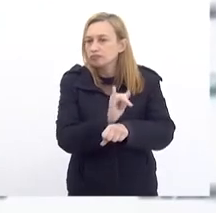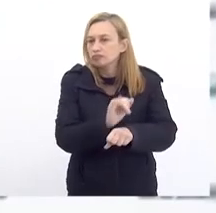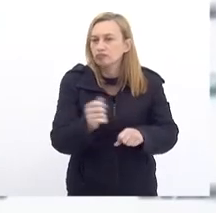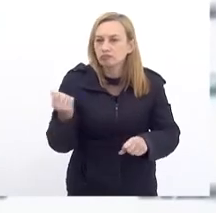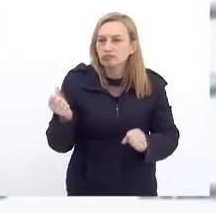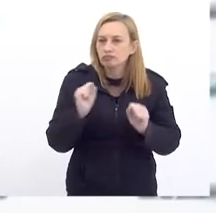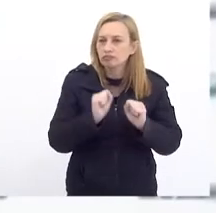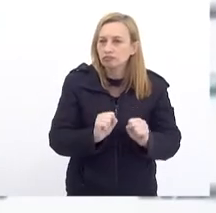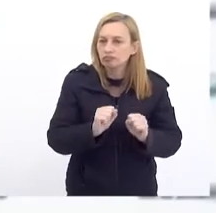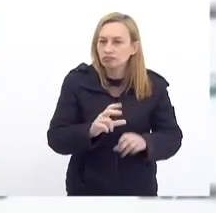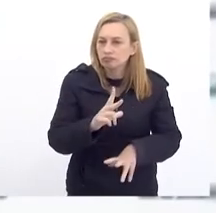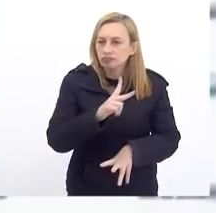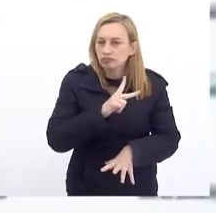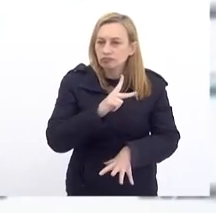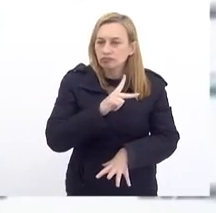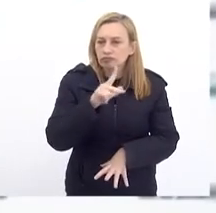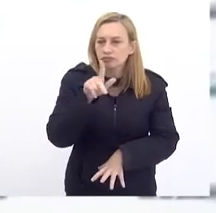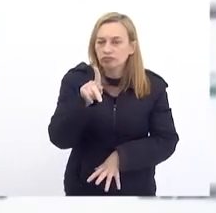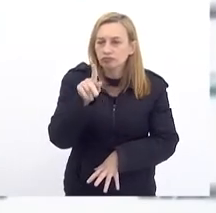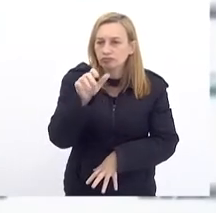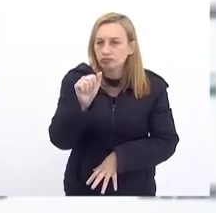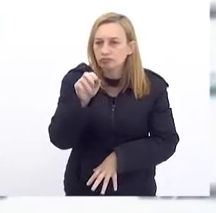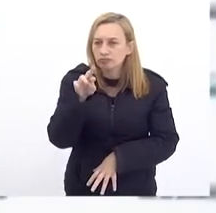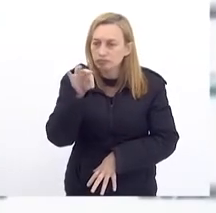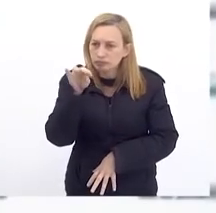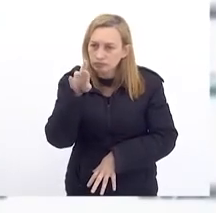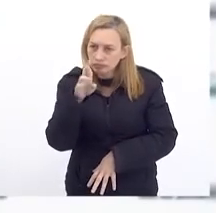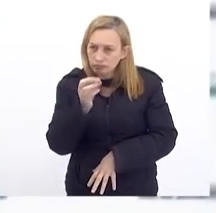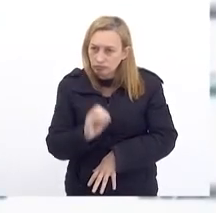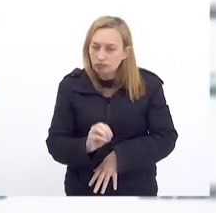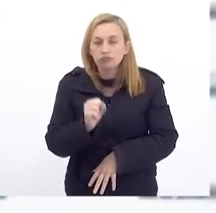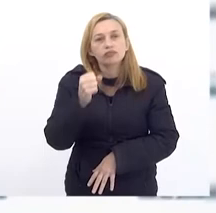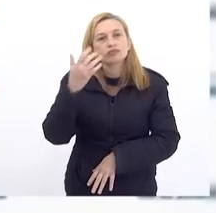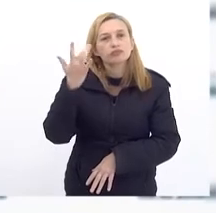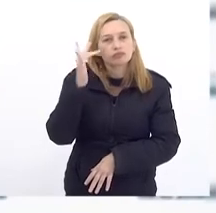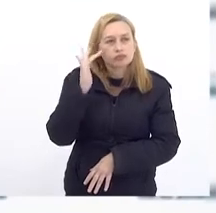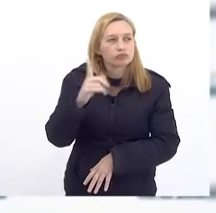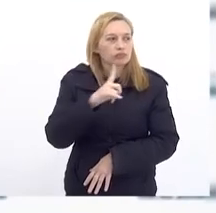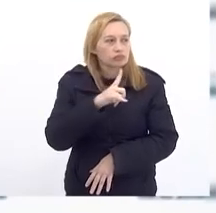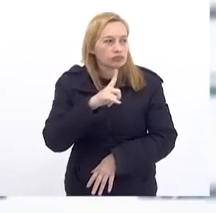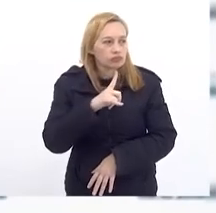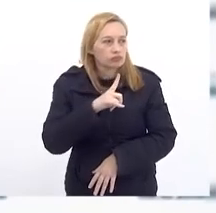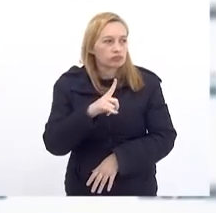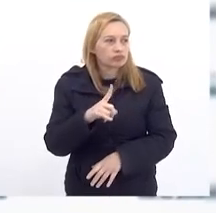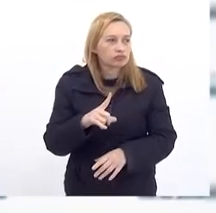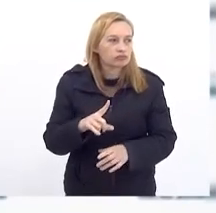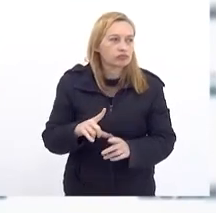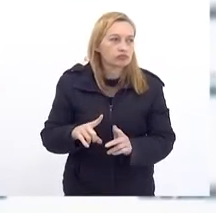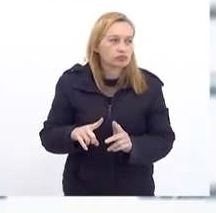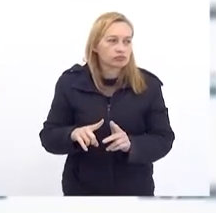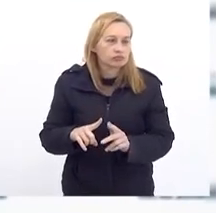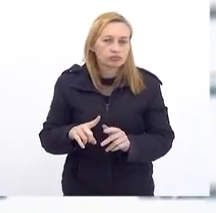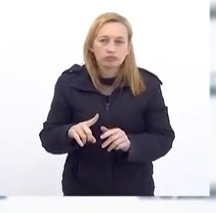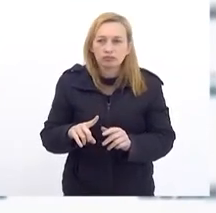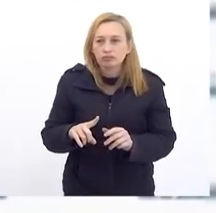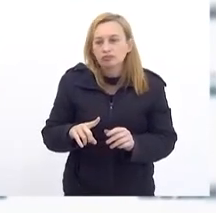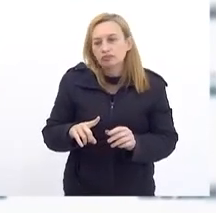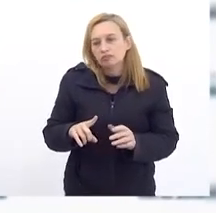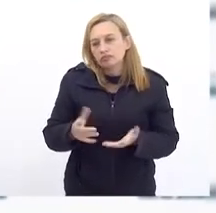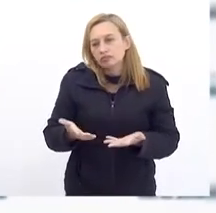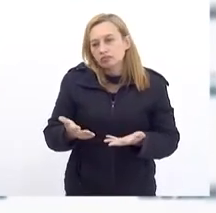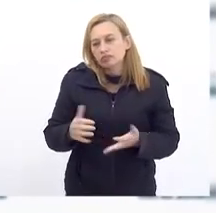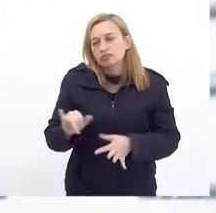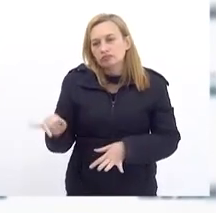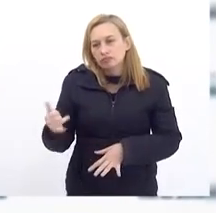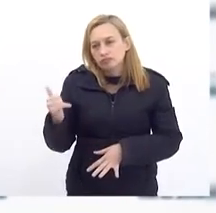Pudesse ter Os próprios Parâmetros Eu acho Que tem Distorções A inflação